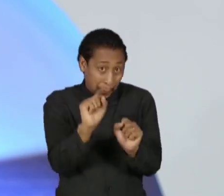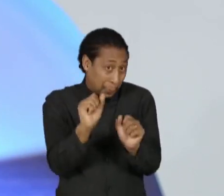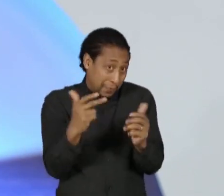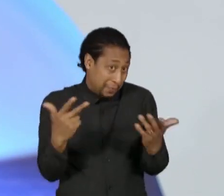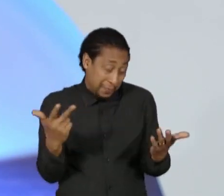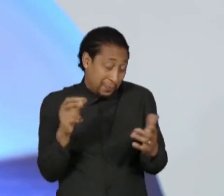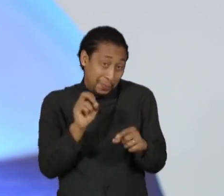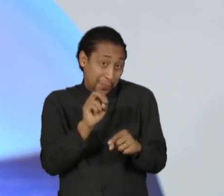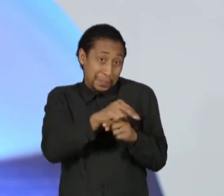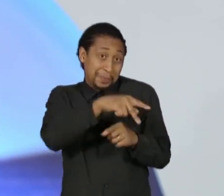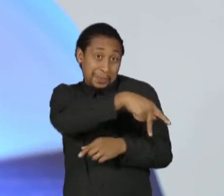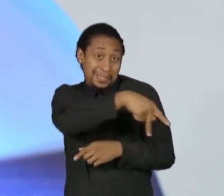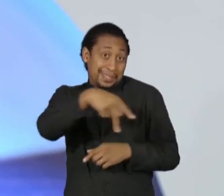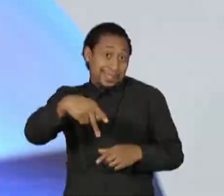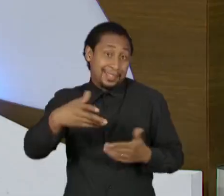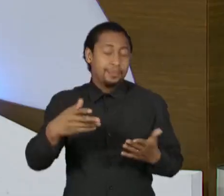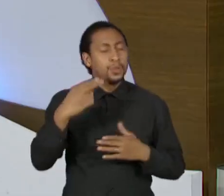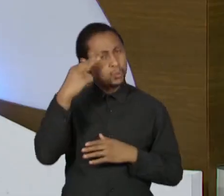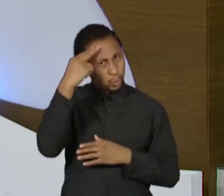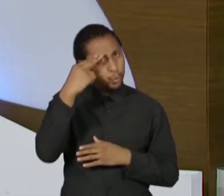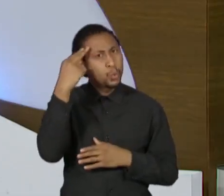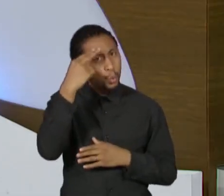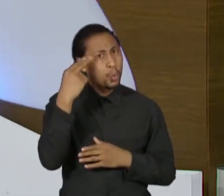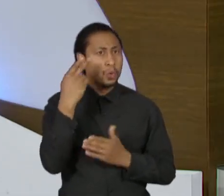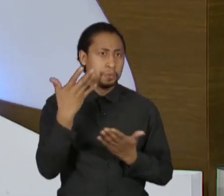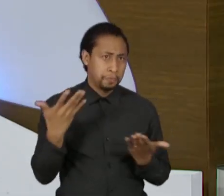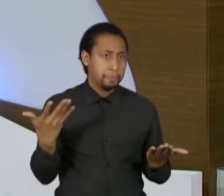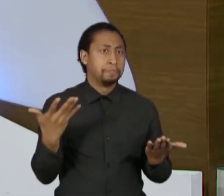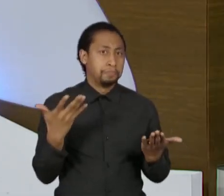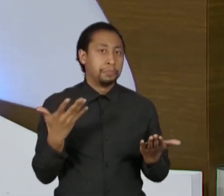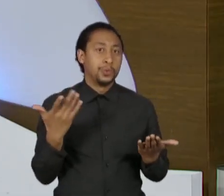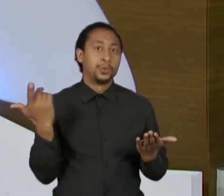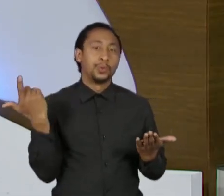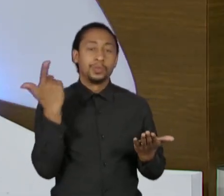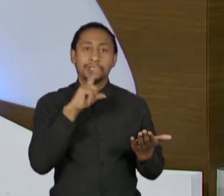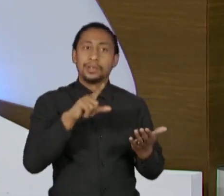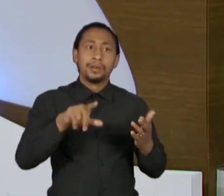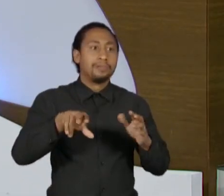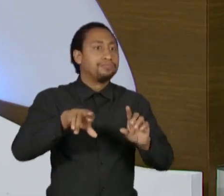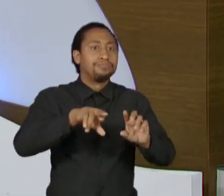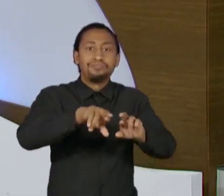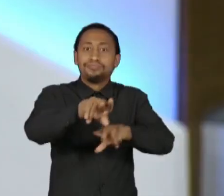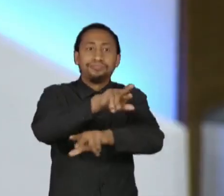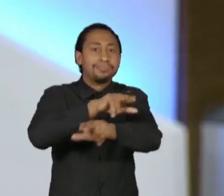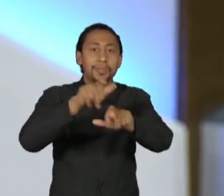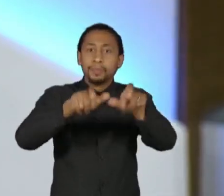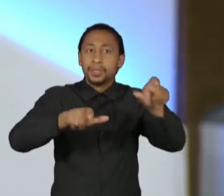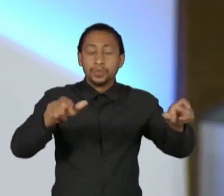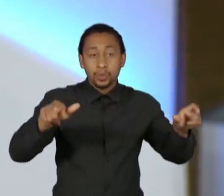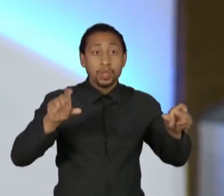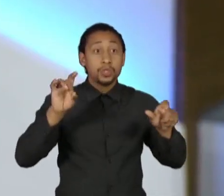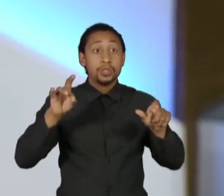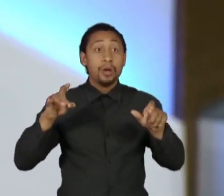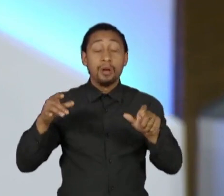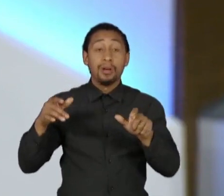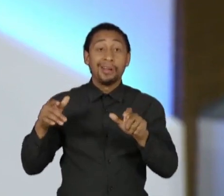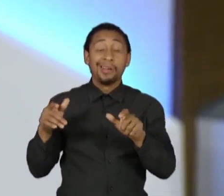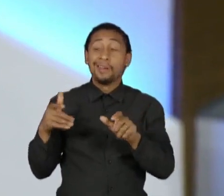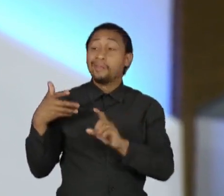com esse momento da gente poder ver a diversidade não só na boca do povo, mas a diversidade também